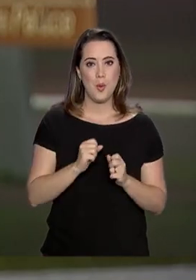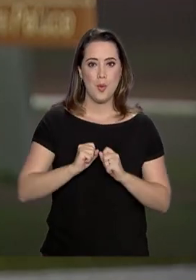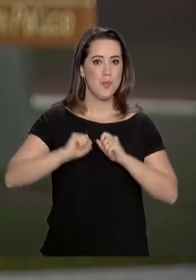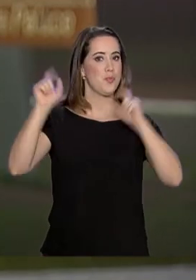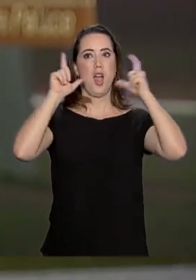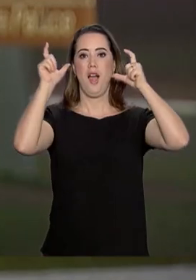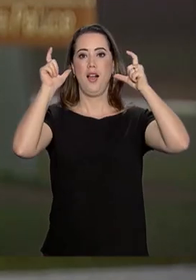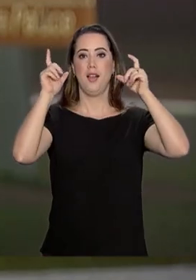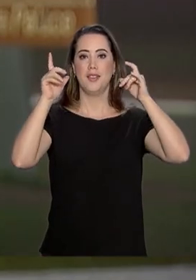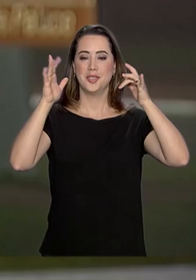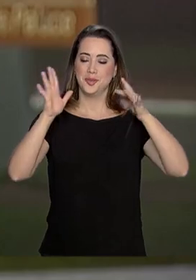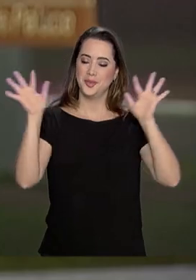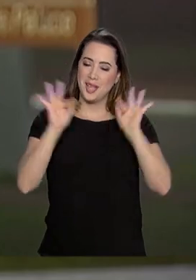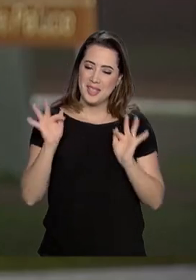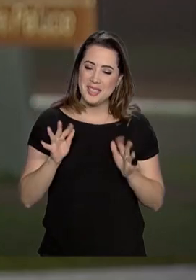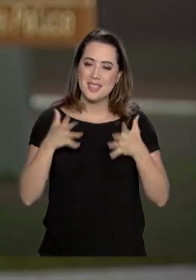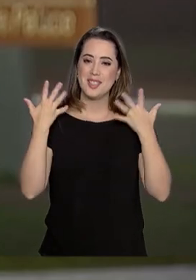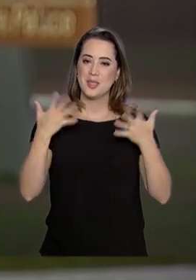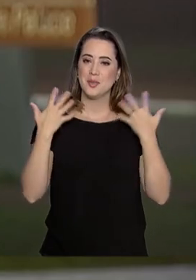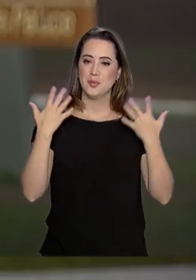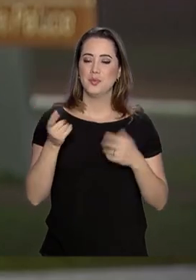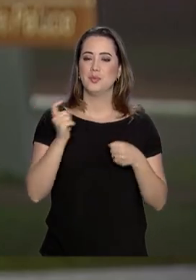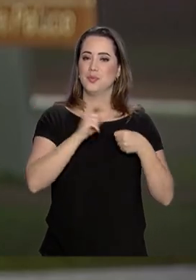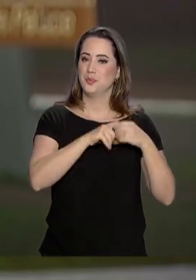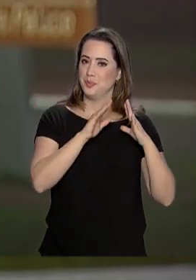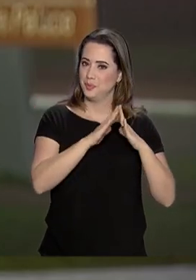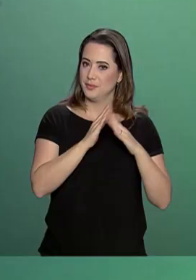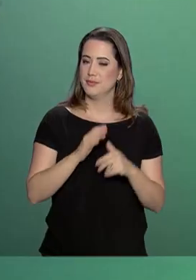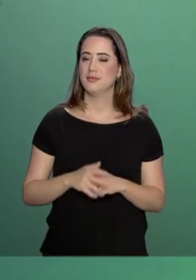ansioso para voltar para casa. Vamos ouvi-lo.